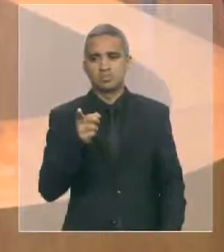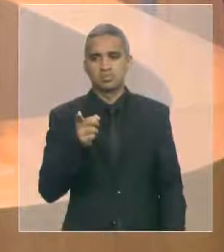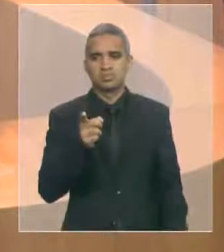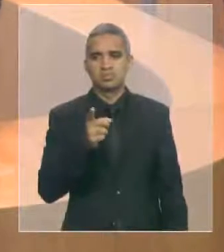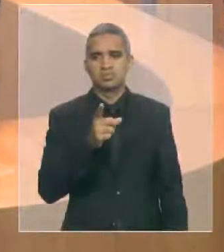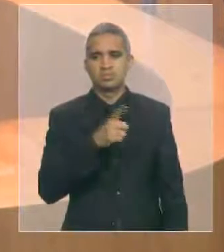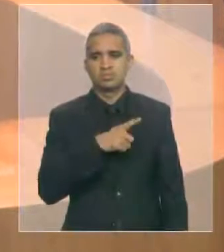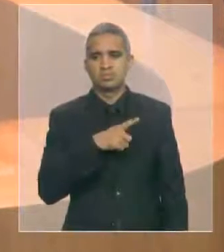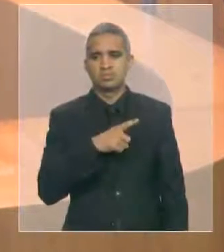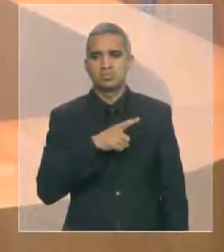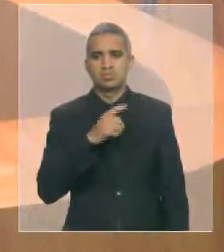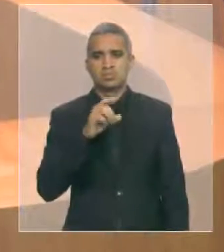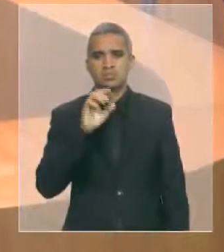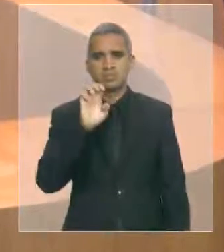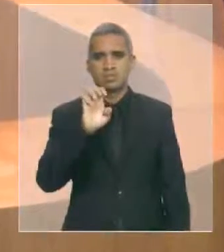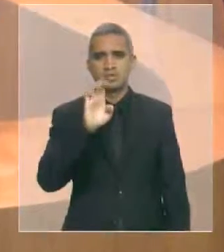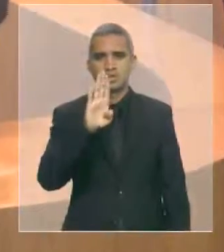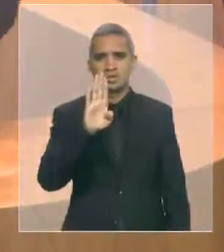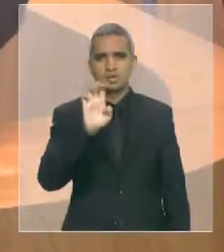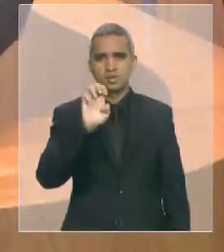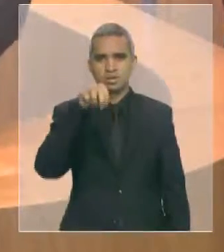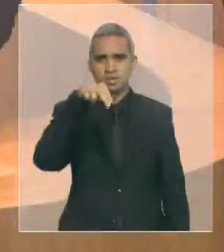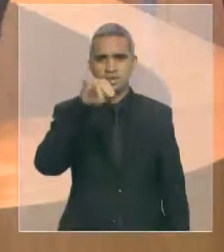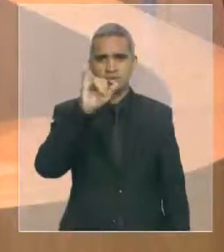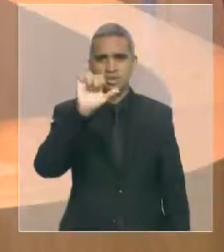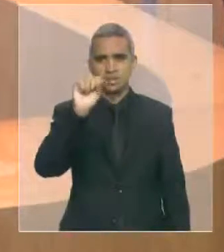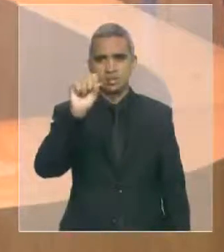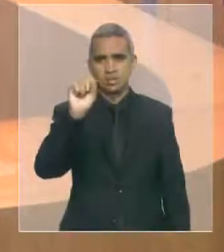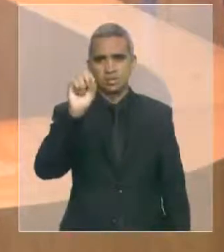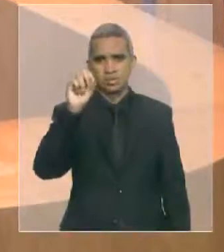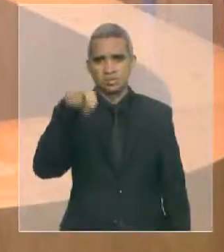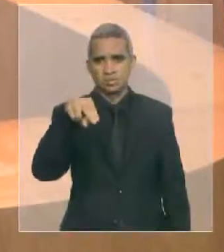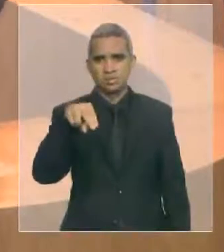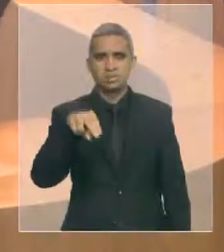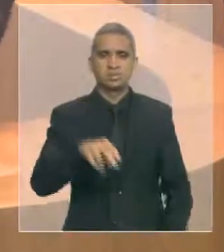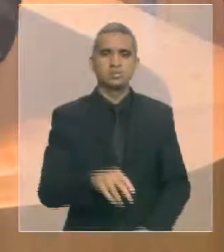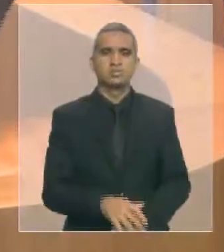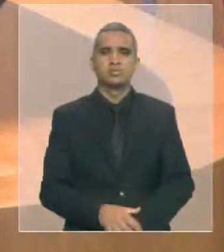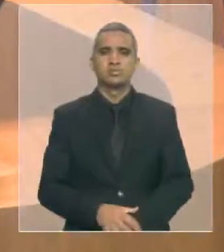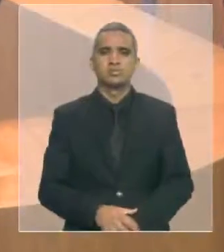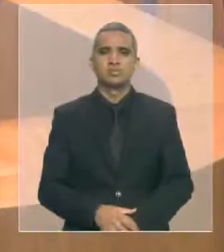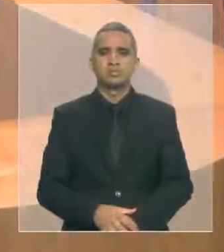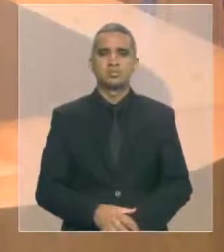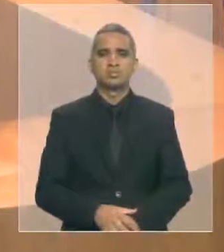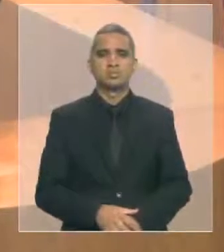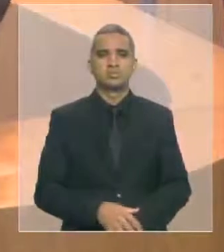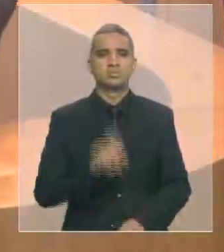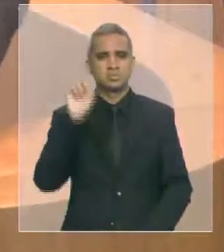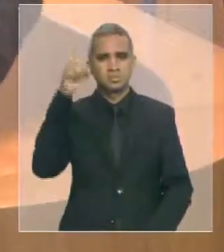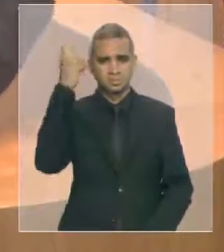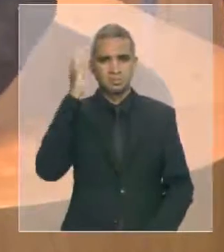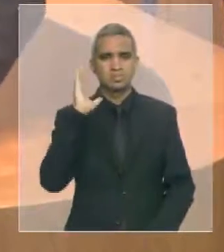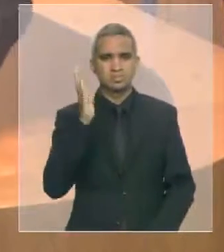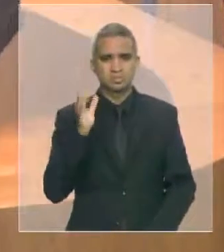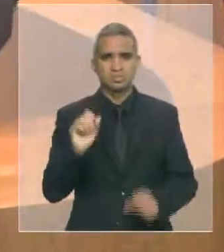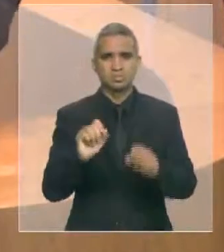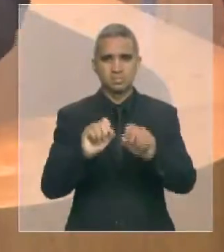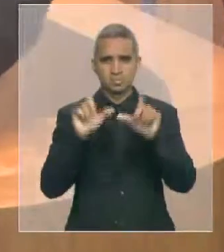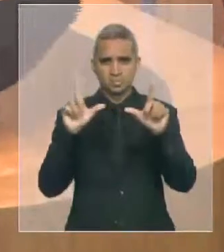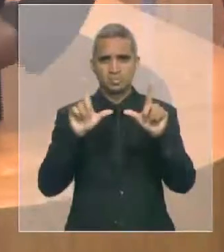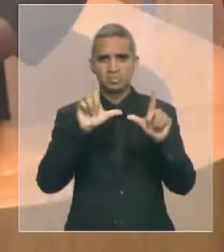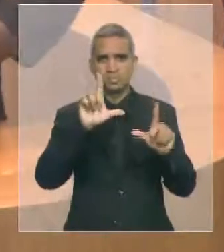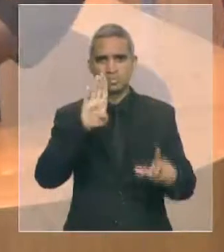ele já teve o blog, é Benilson, que agora é mais direcionado, não é mais ele o responsável, que sabiamente ele fez isso,